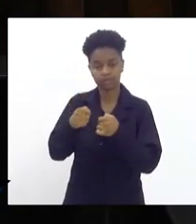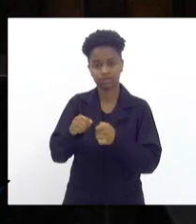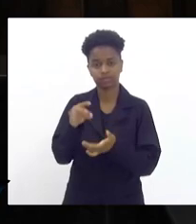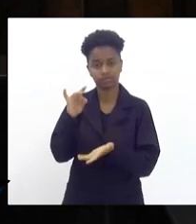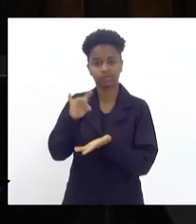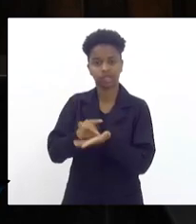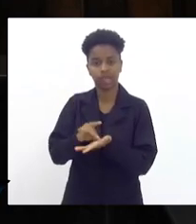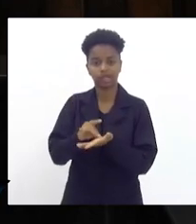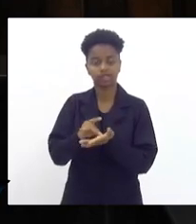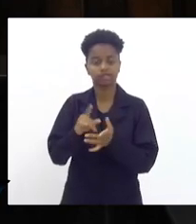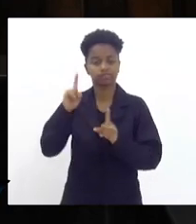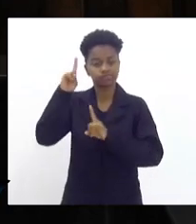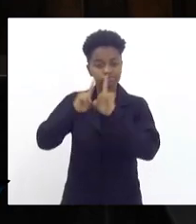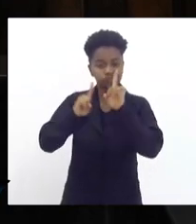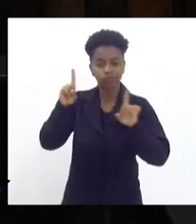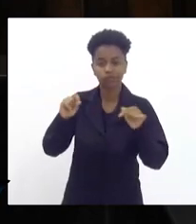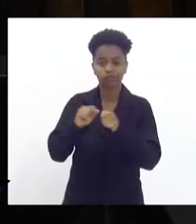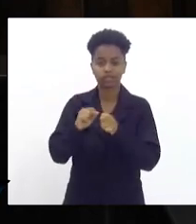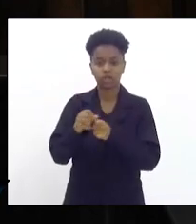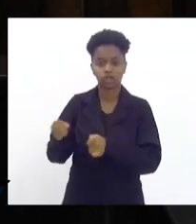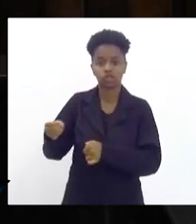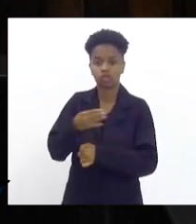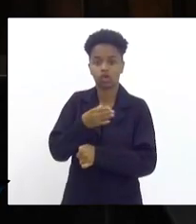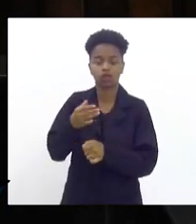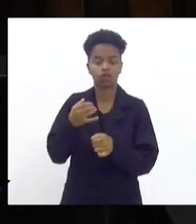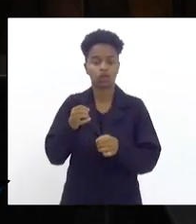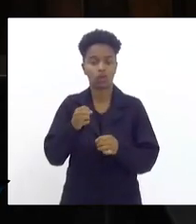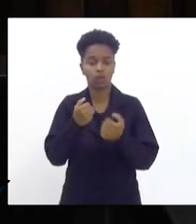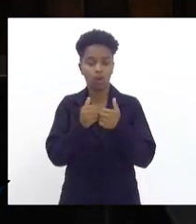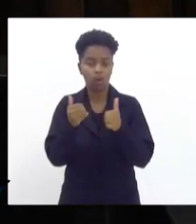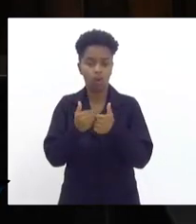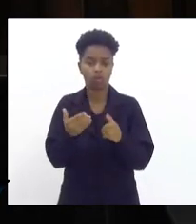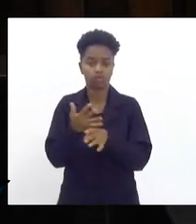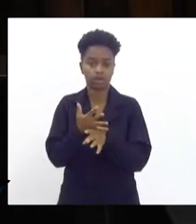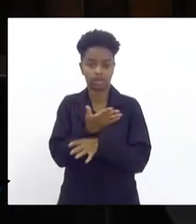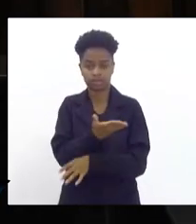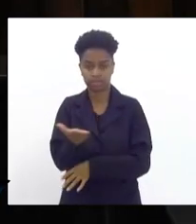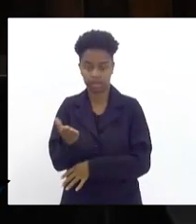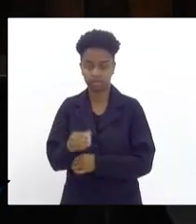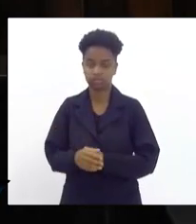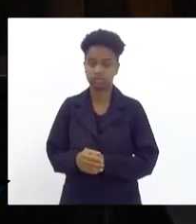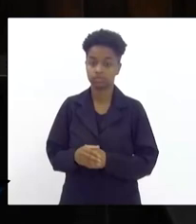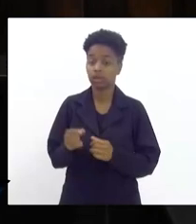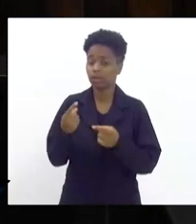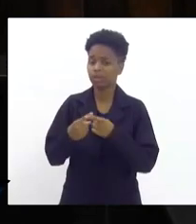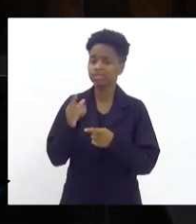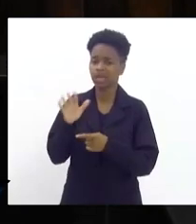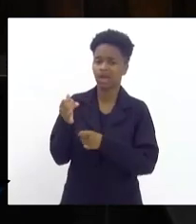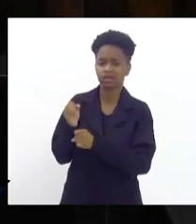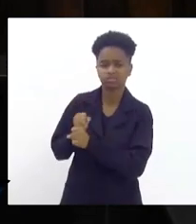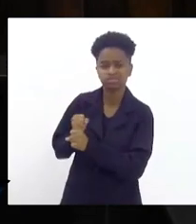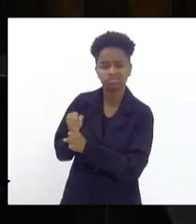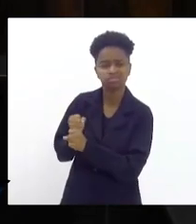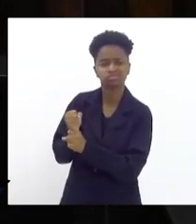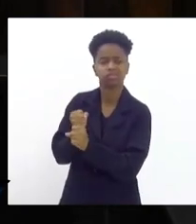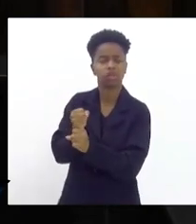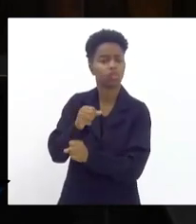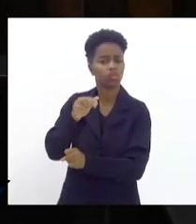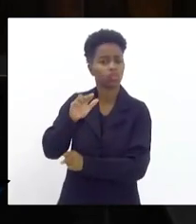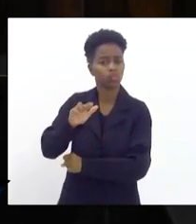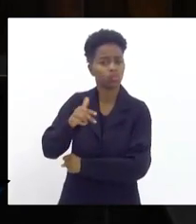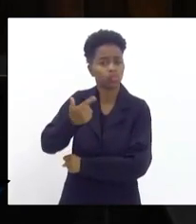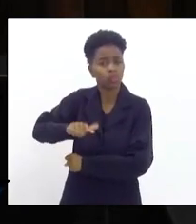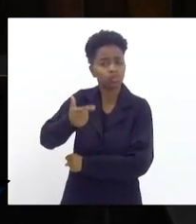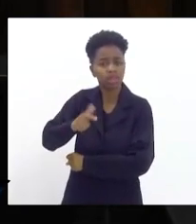uma licitação das novas linhas de ônibus na cidade, pois, vários anos, nunca houve uma